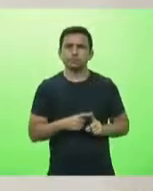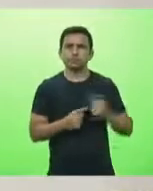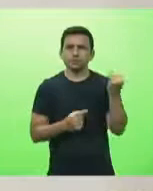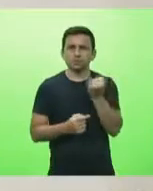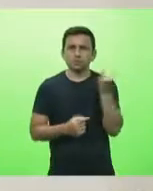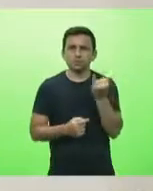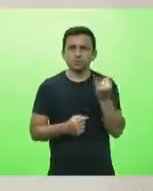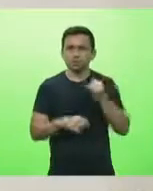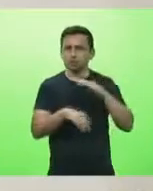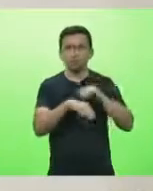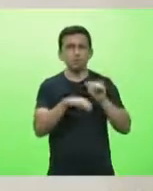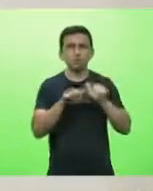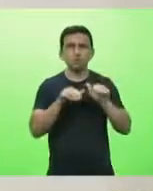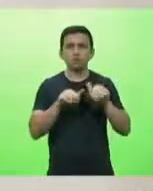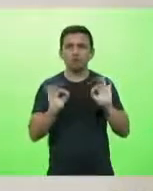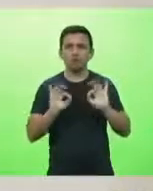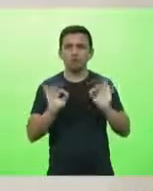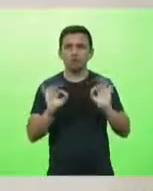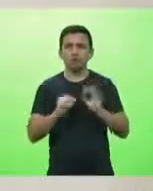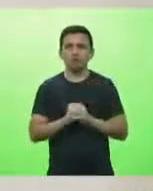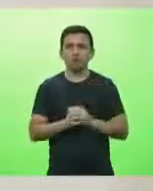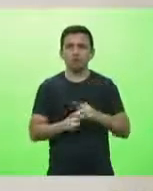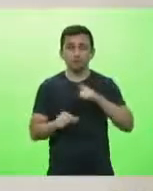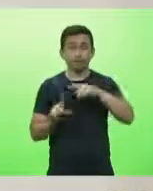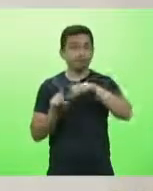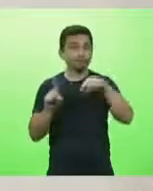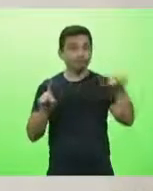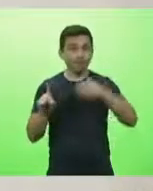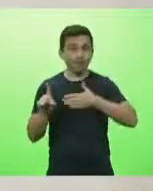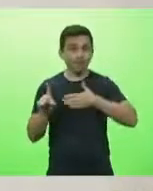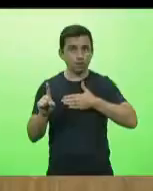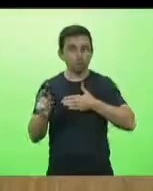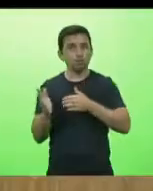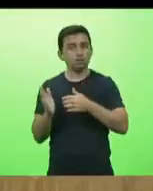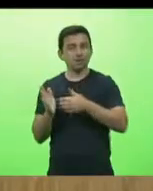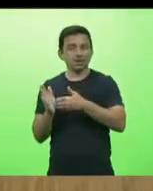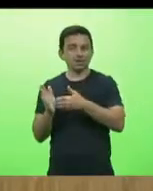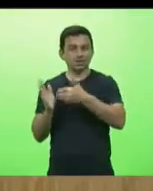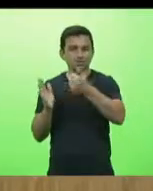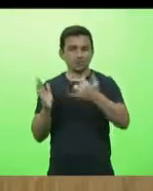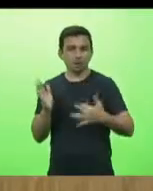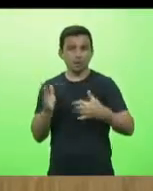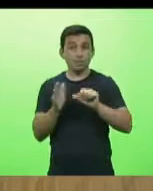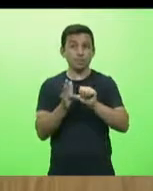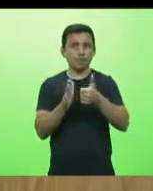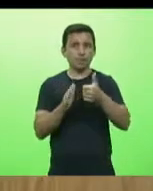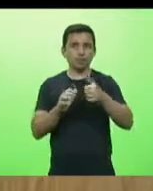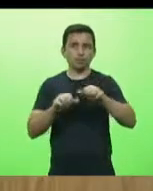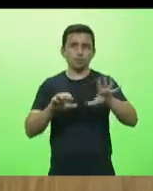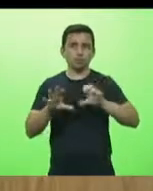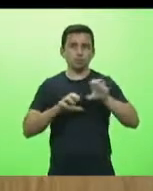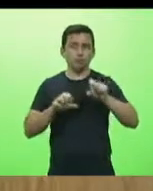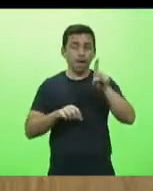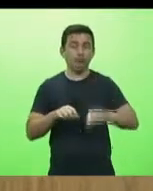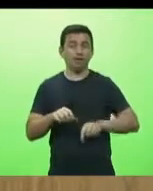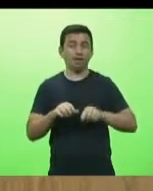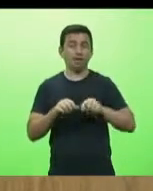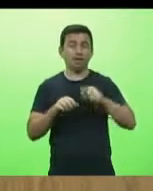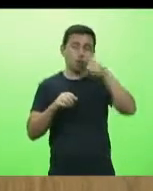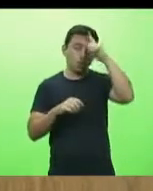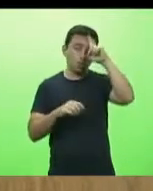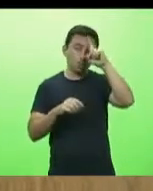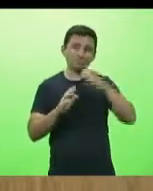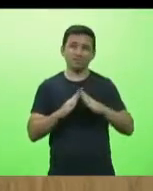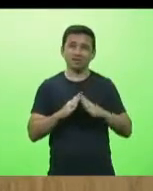não são chamados. Eu tenho aqui uma estatística, Campagnolo. O primeiro local de contaminação é os próprios hospitais. Segundo,